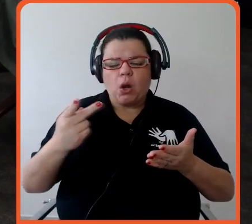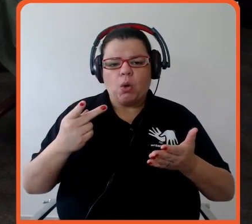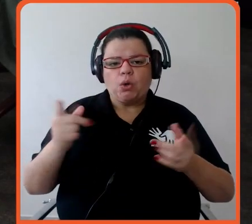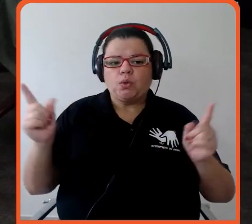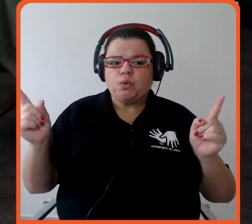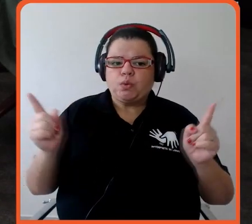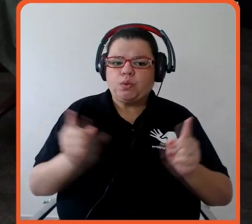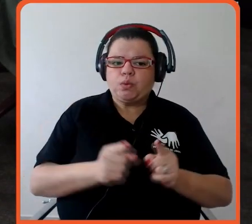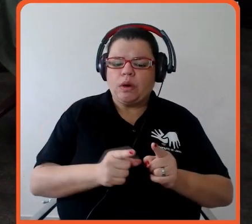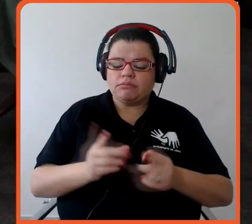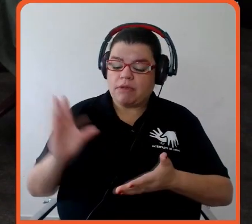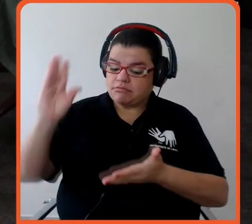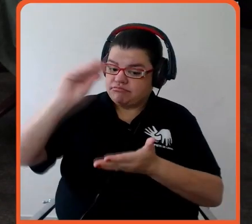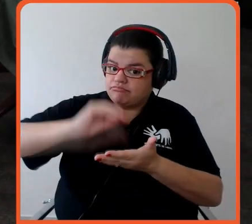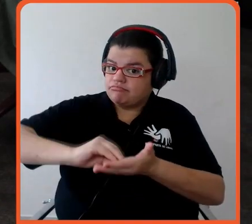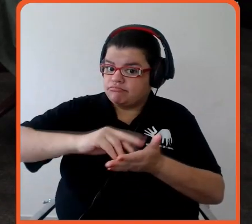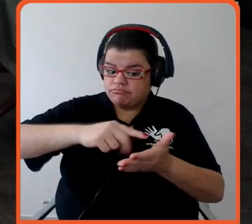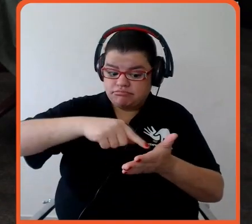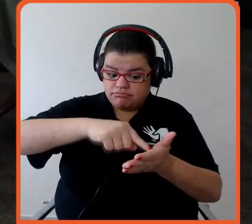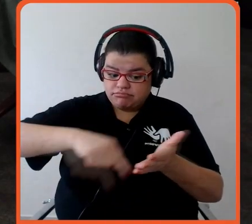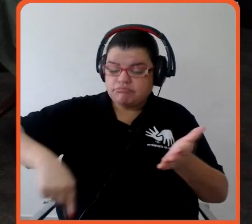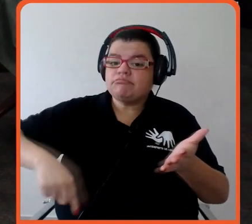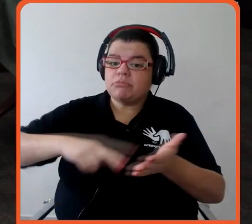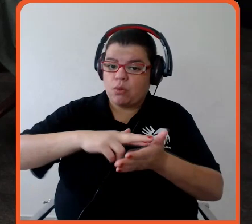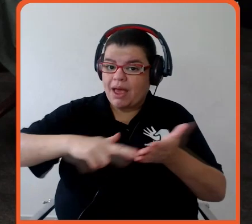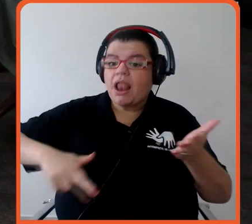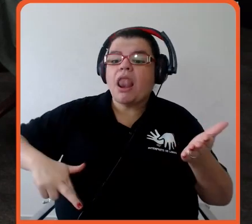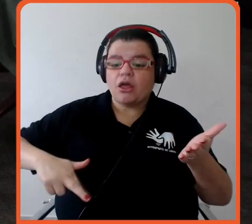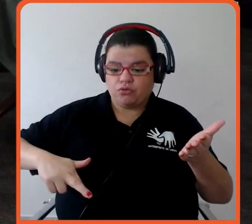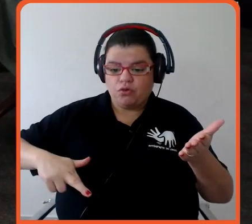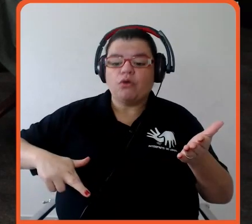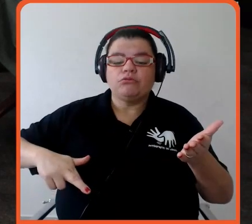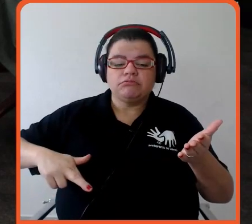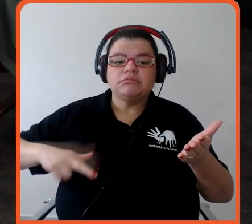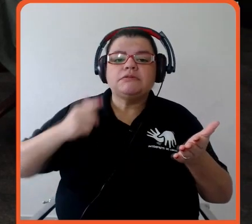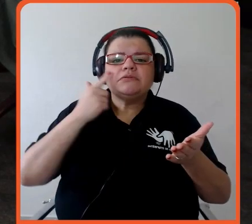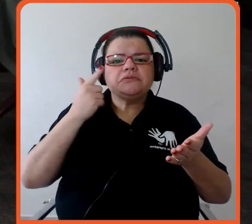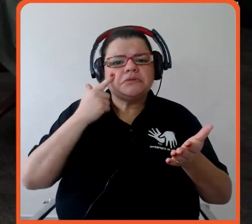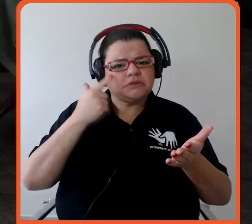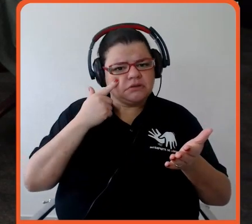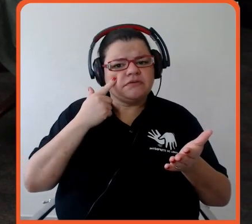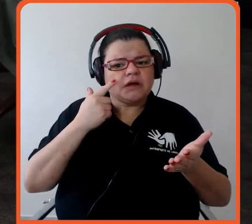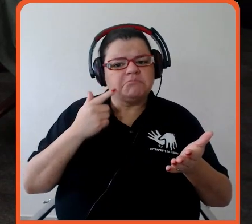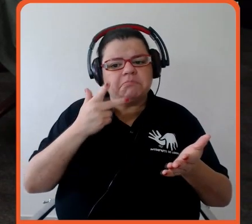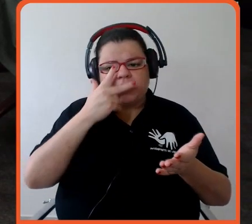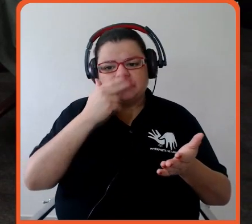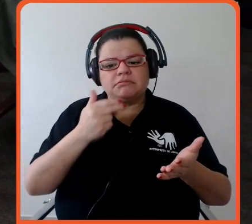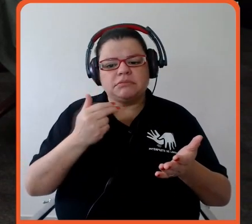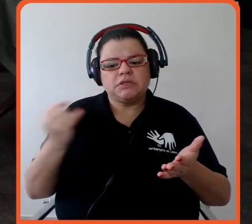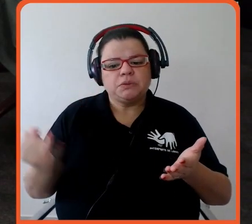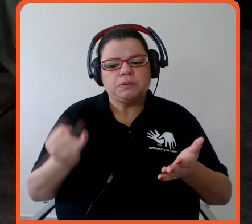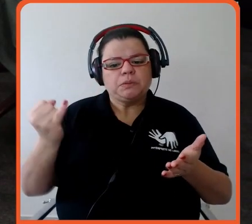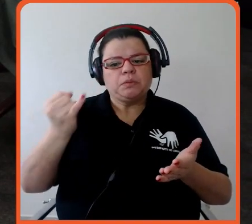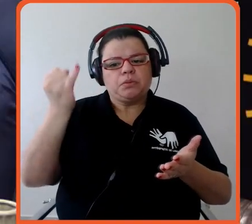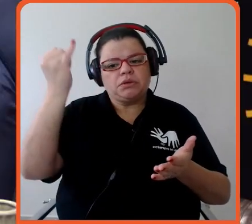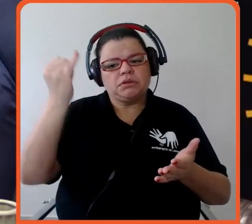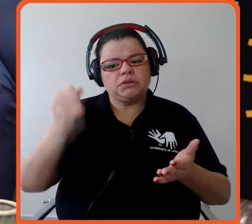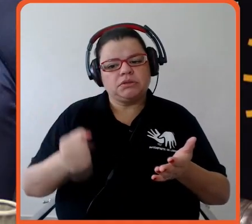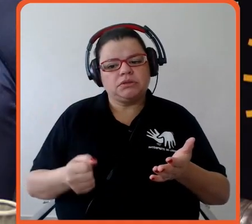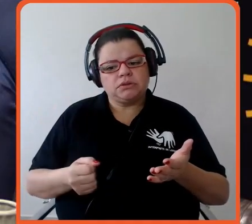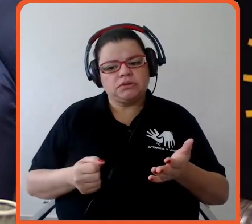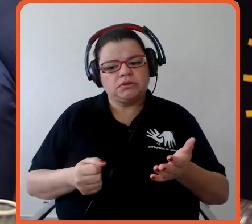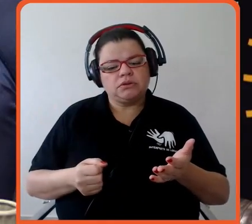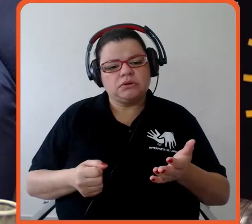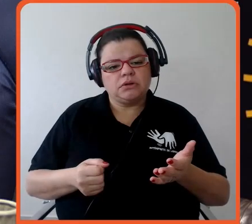a menção a isso, e eu acho que já faz uma, isso já é bastante significativo e emblemático, né, vamos ver o